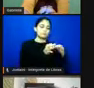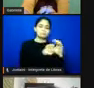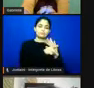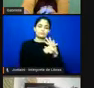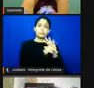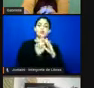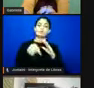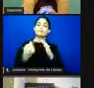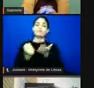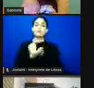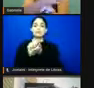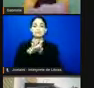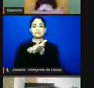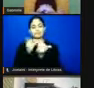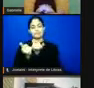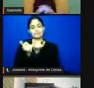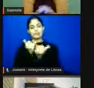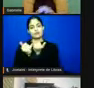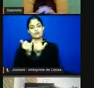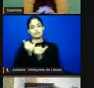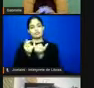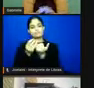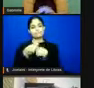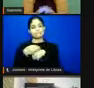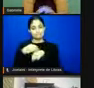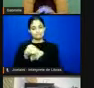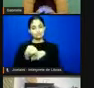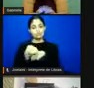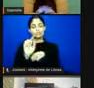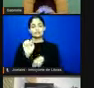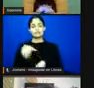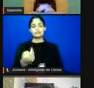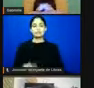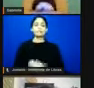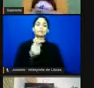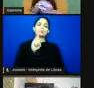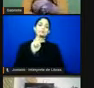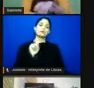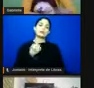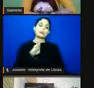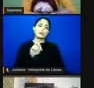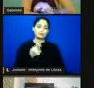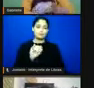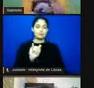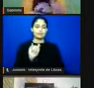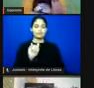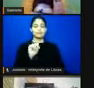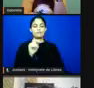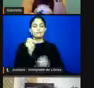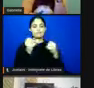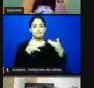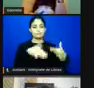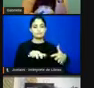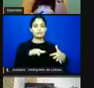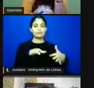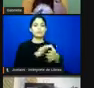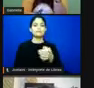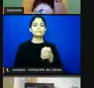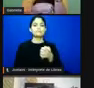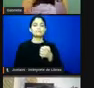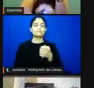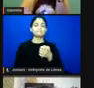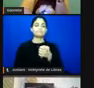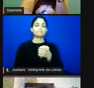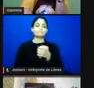sugeridas, que a Gabi vai falar melhor depois. E, para finalizar, a gente tem o nosso pós-fácio, que eu já citei antes, escrito pelo